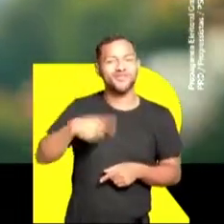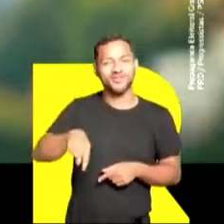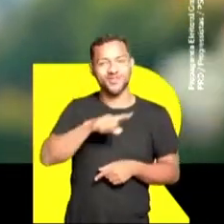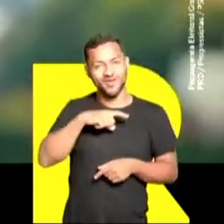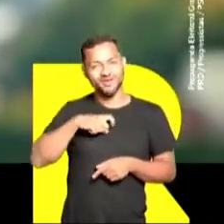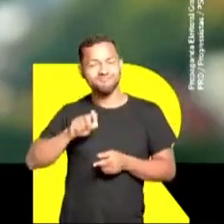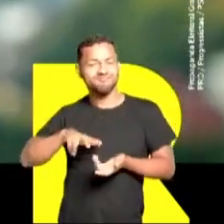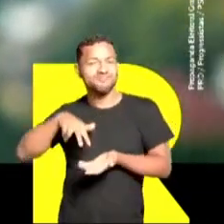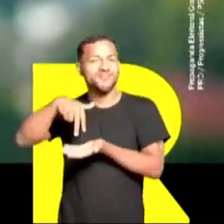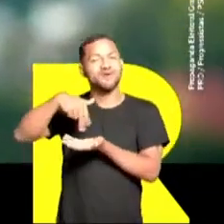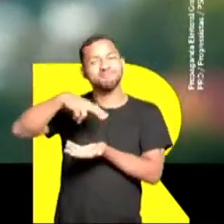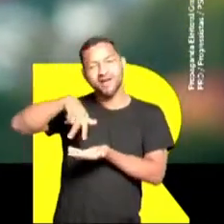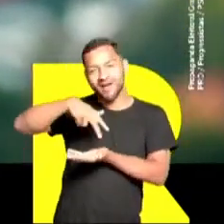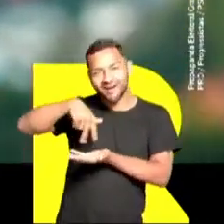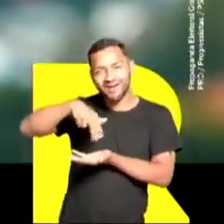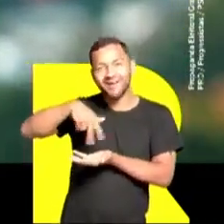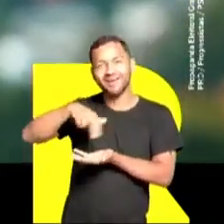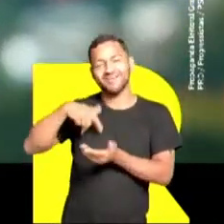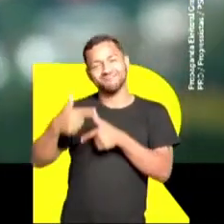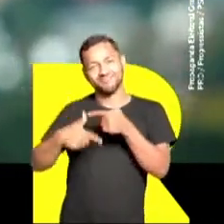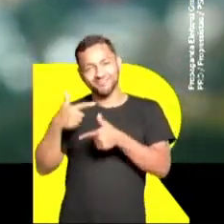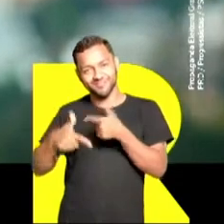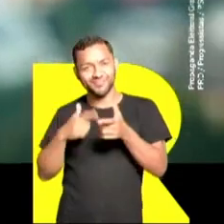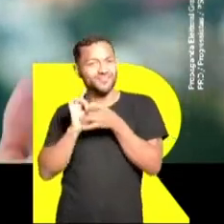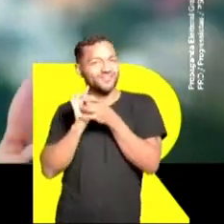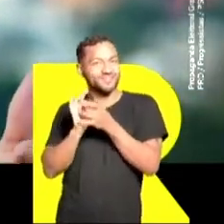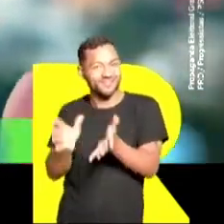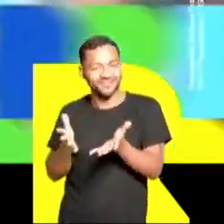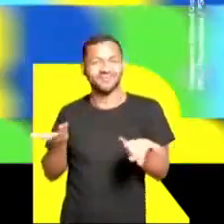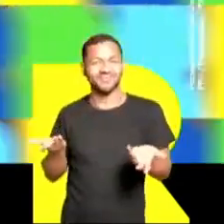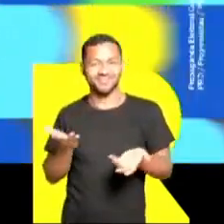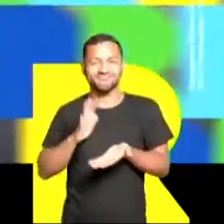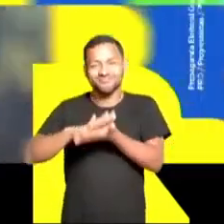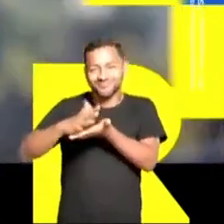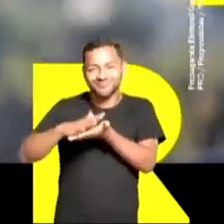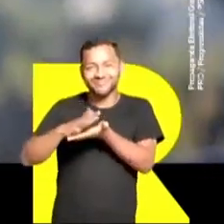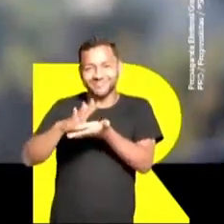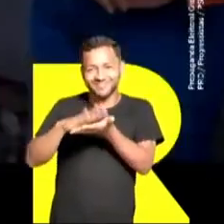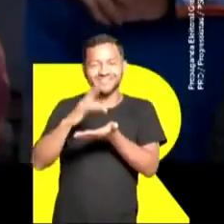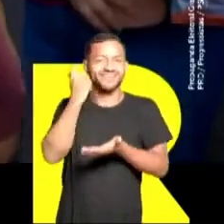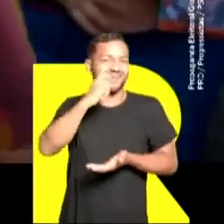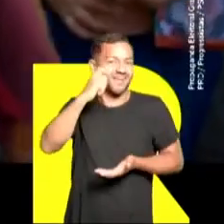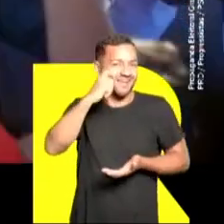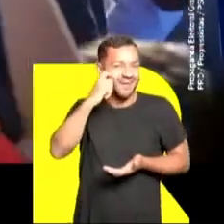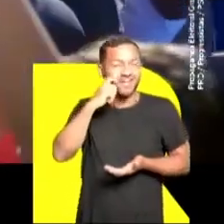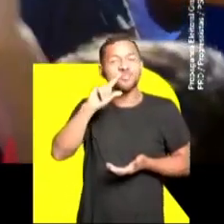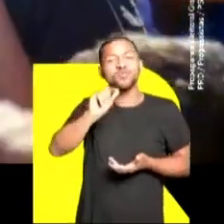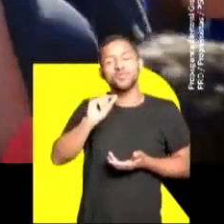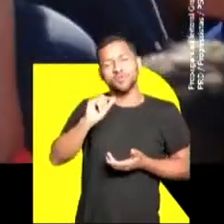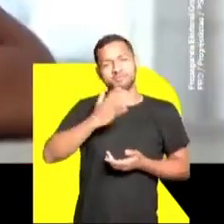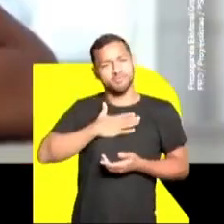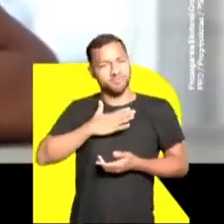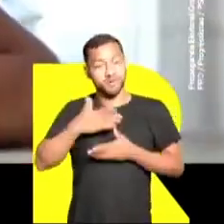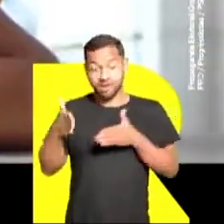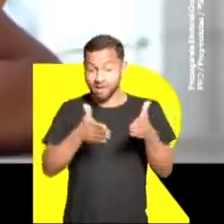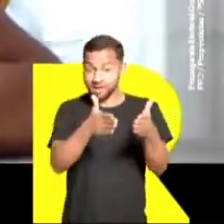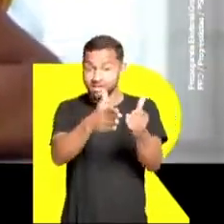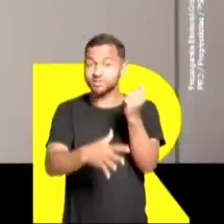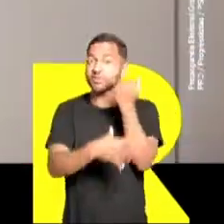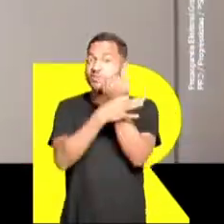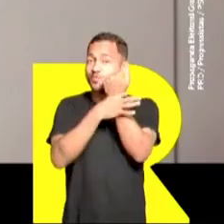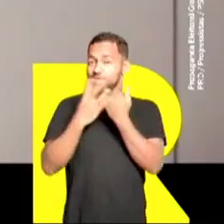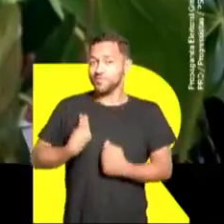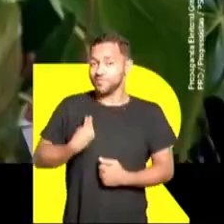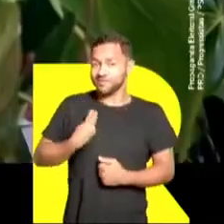levanta do sofá e deixa o Ricardo trabalhar. Solta o som! Ricardo é caminho seguro,